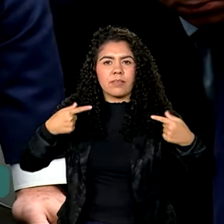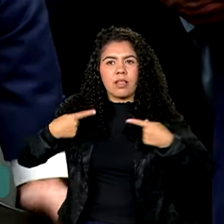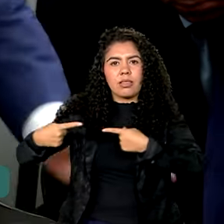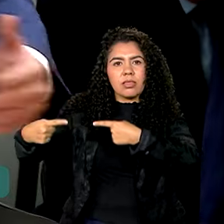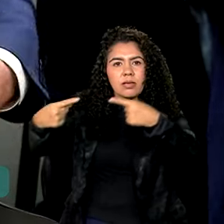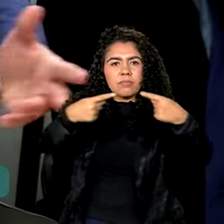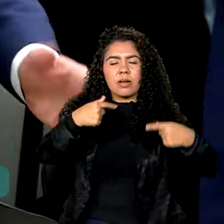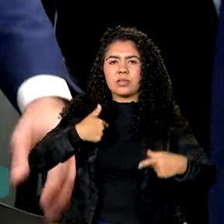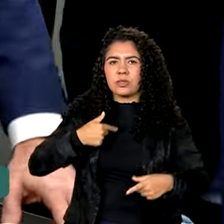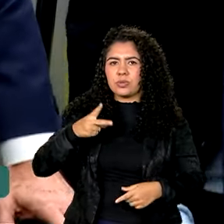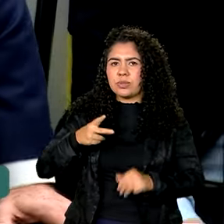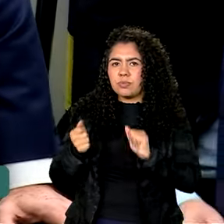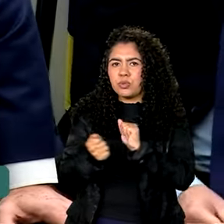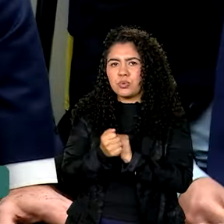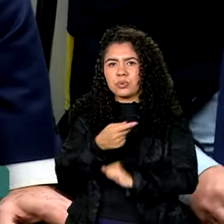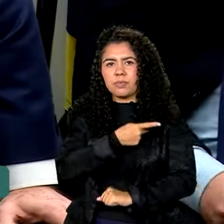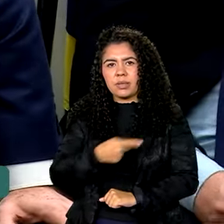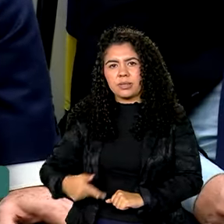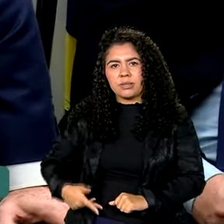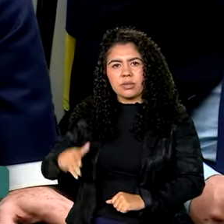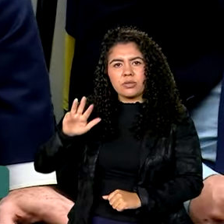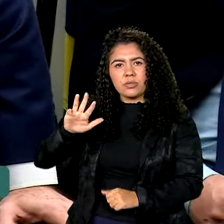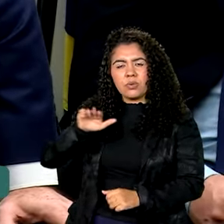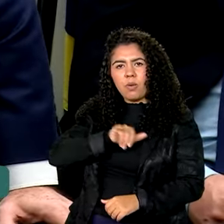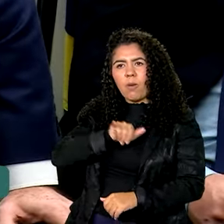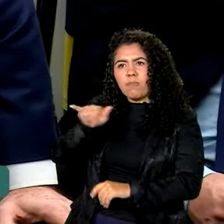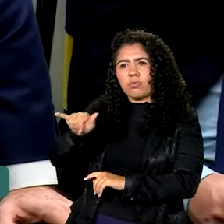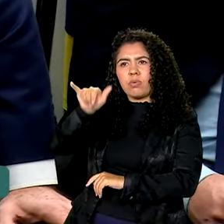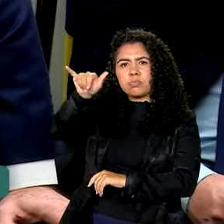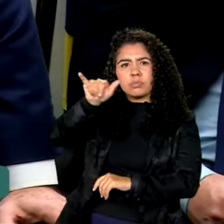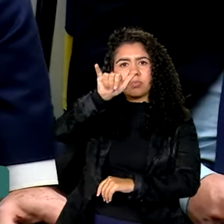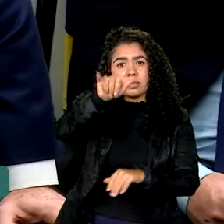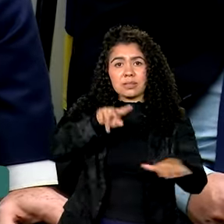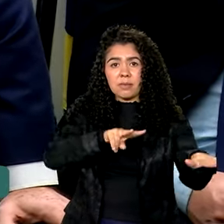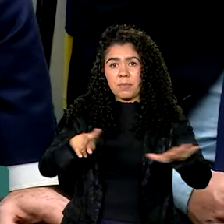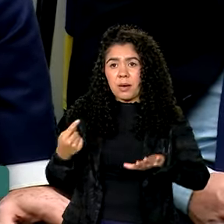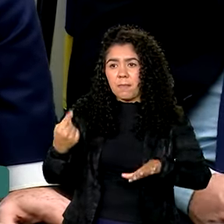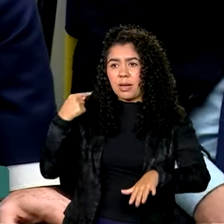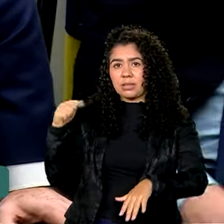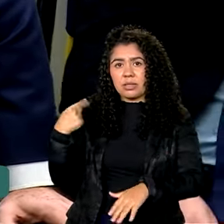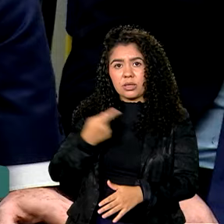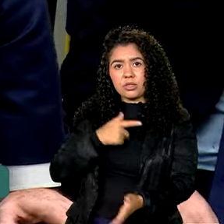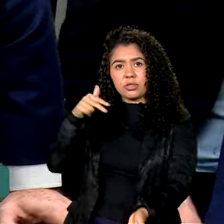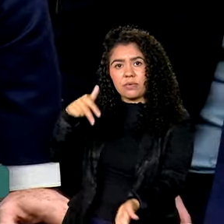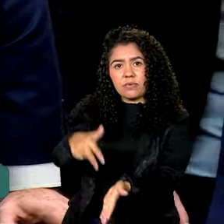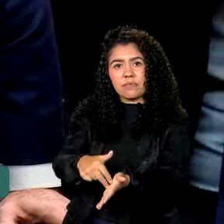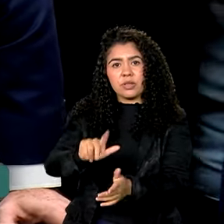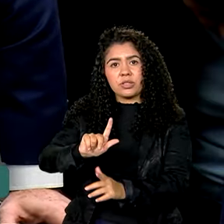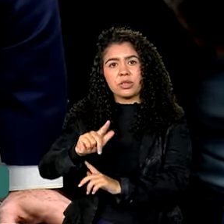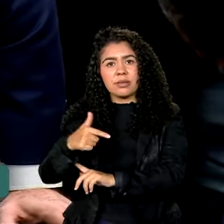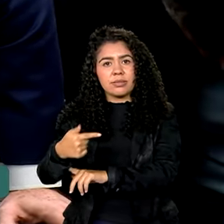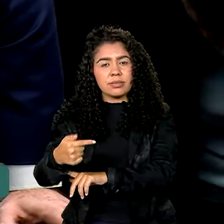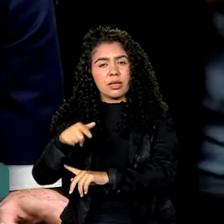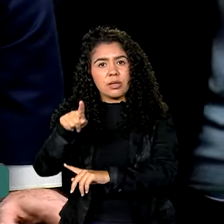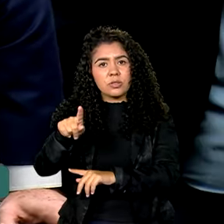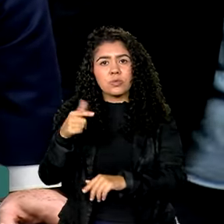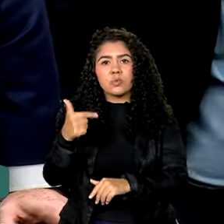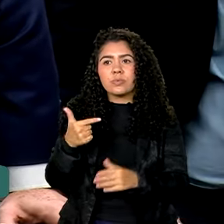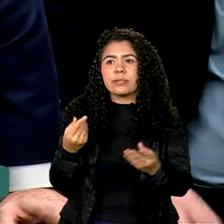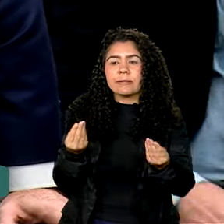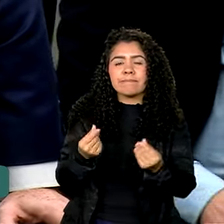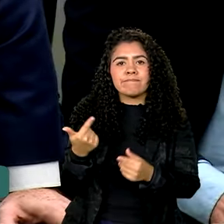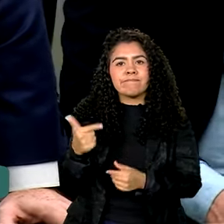mundo com o presidente Lula semana passada, por exemplo, estávamos no G7 juntos. Não tem uma bilateral com nenhum presidente